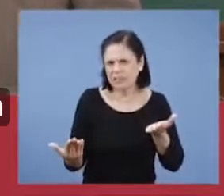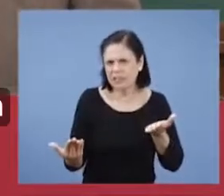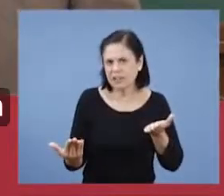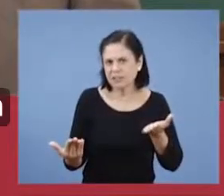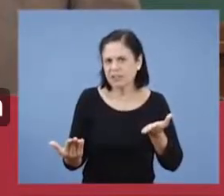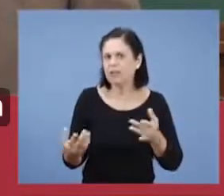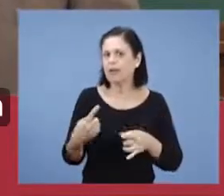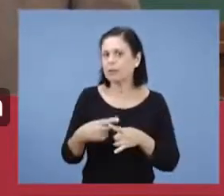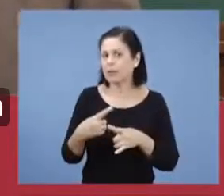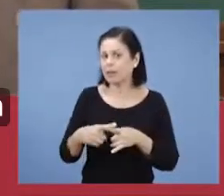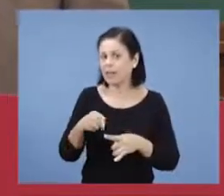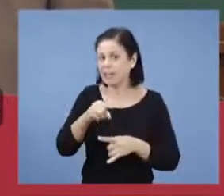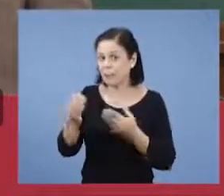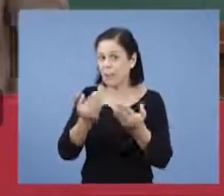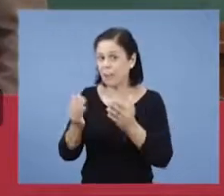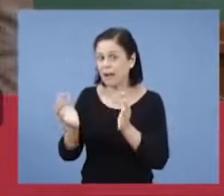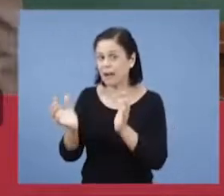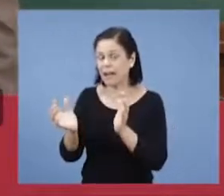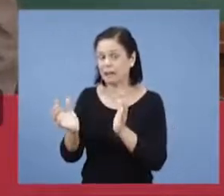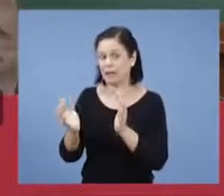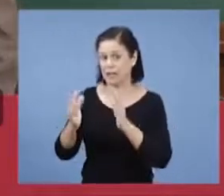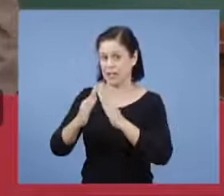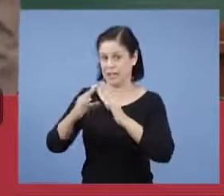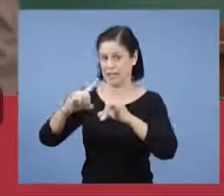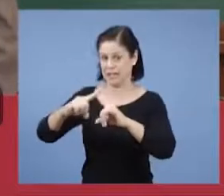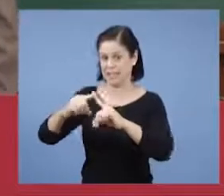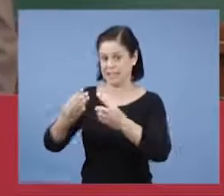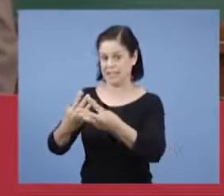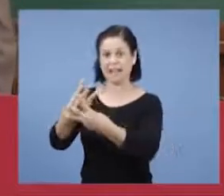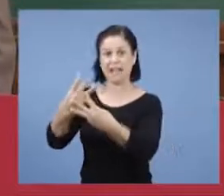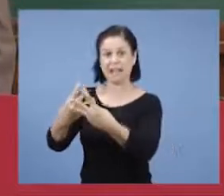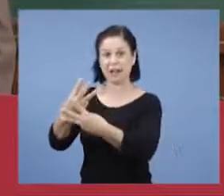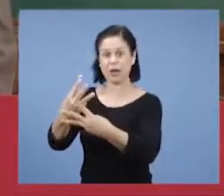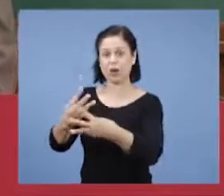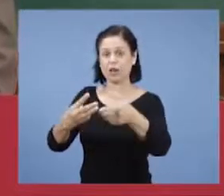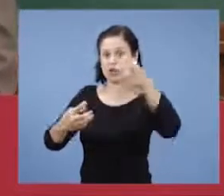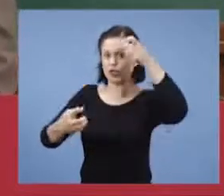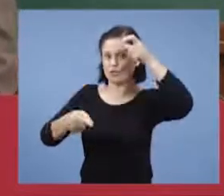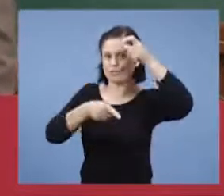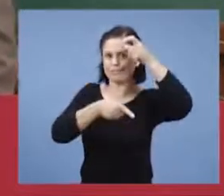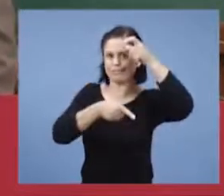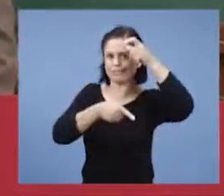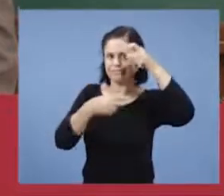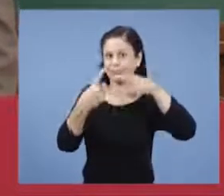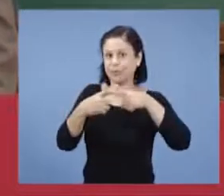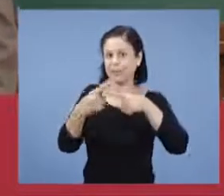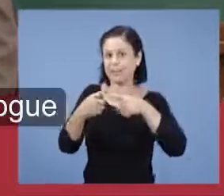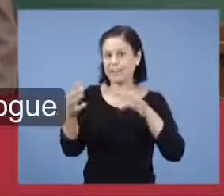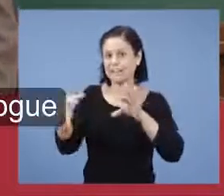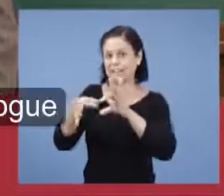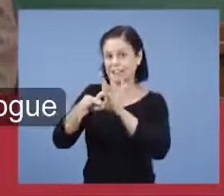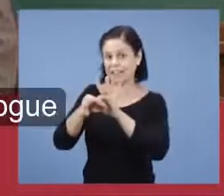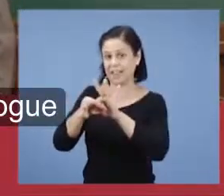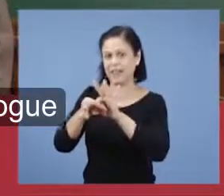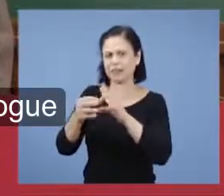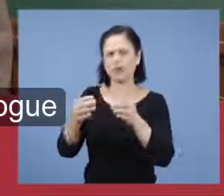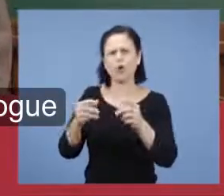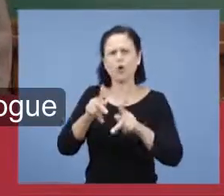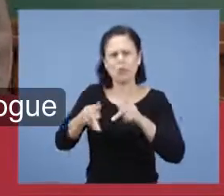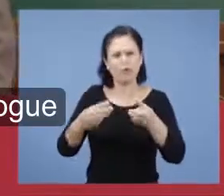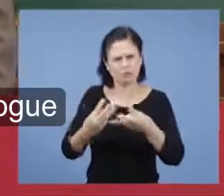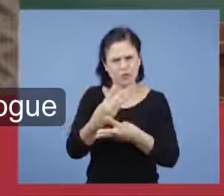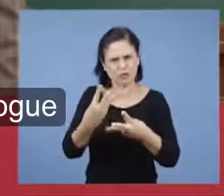de sinagoga de Satanás. Por que ele chamava de sinagoga? Estava relacionado com os judeus que haviam se convertido ao